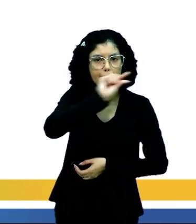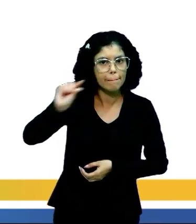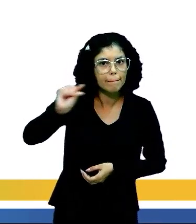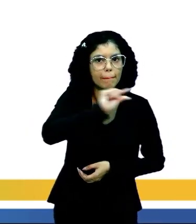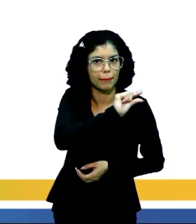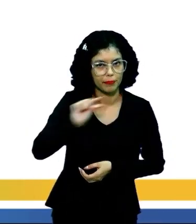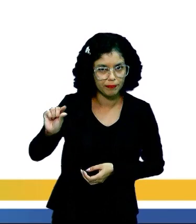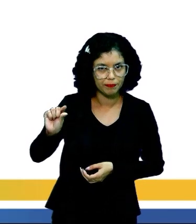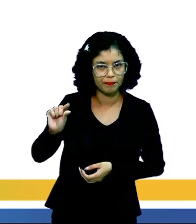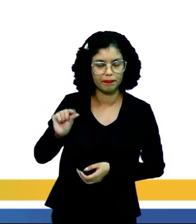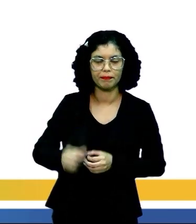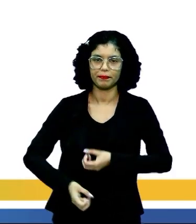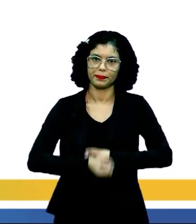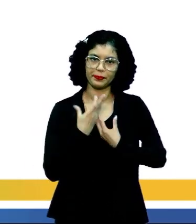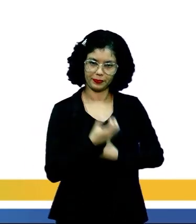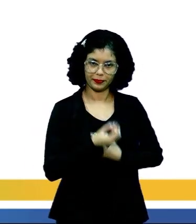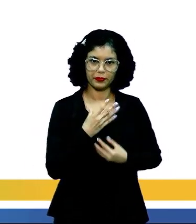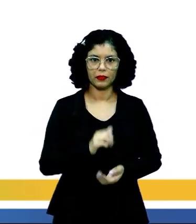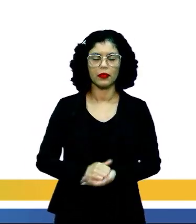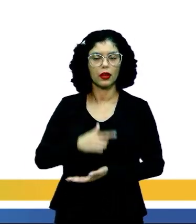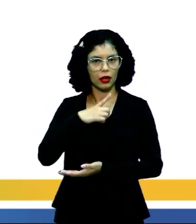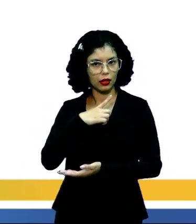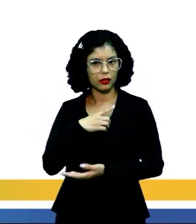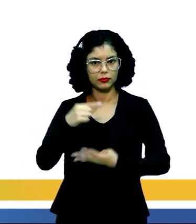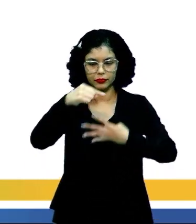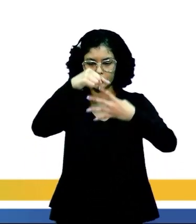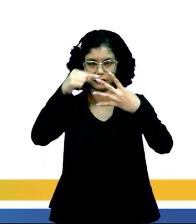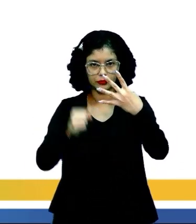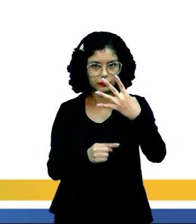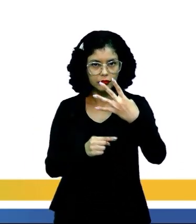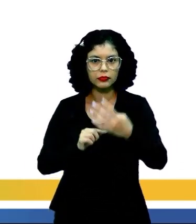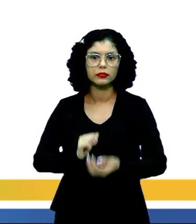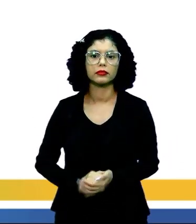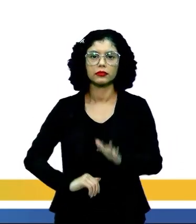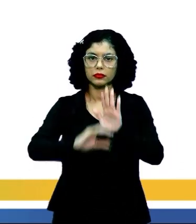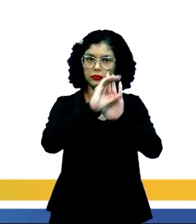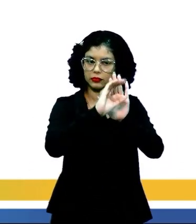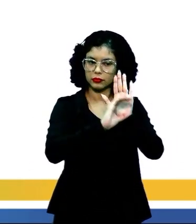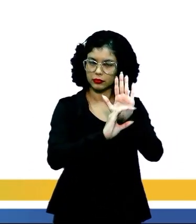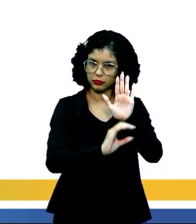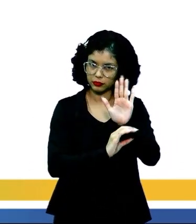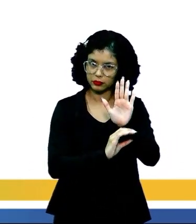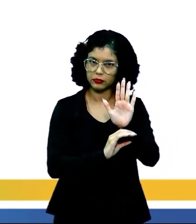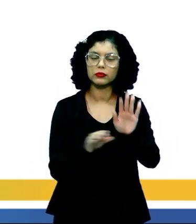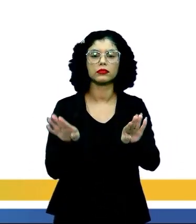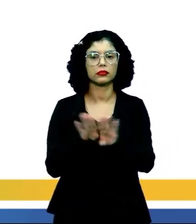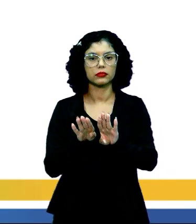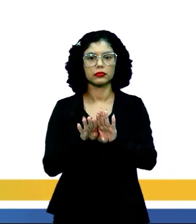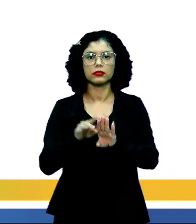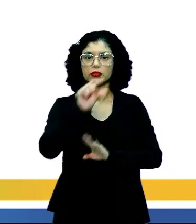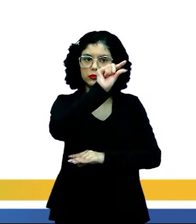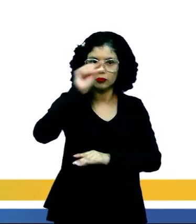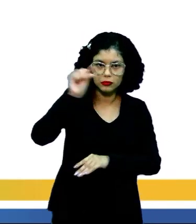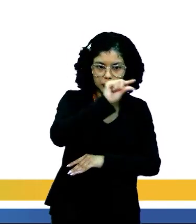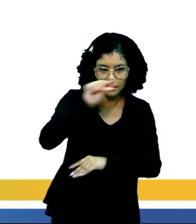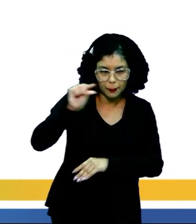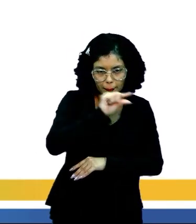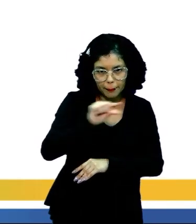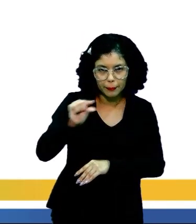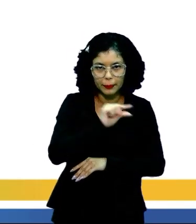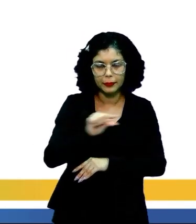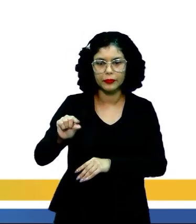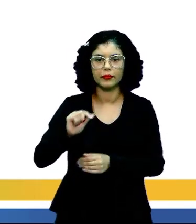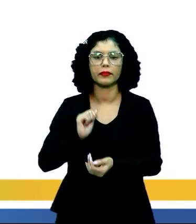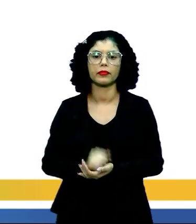cada linha do poema. Então, tenho aí quatro estrofes, eu tenho quatro estrofes, eu tenho quatro versos na primeira